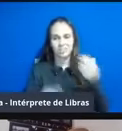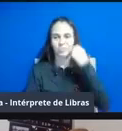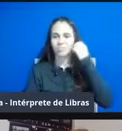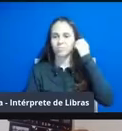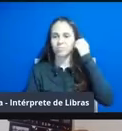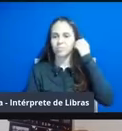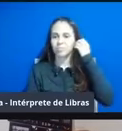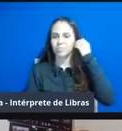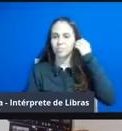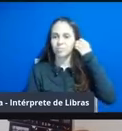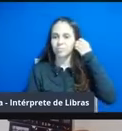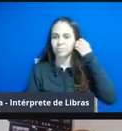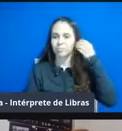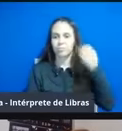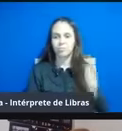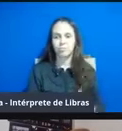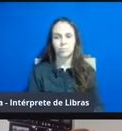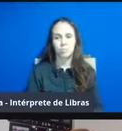Boa noite. noite.